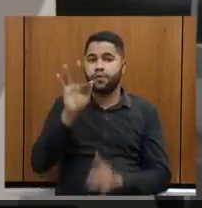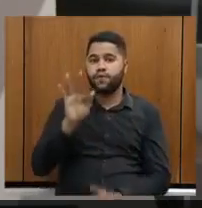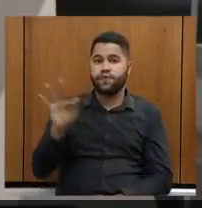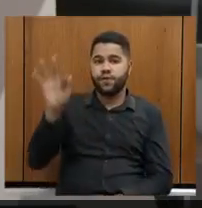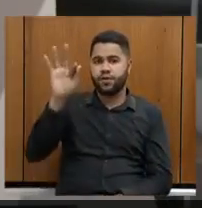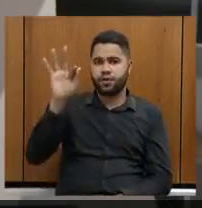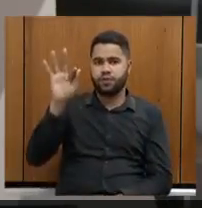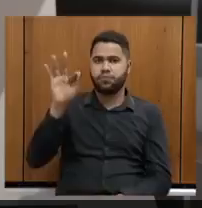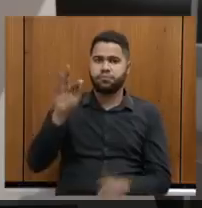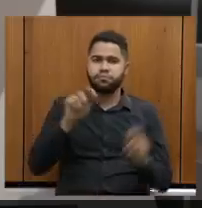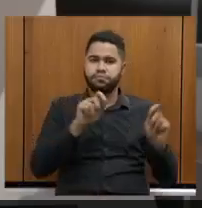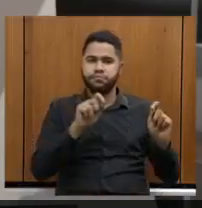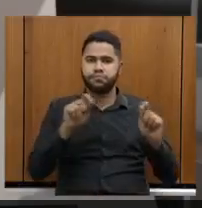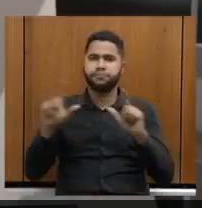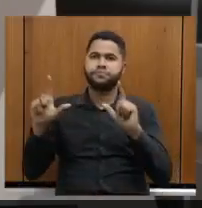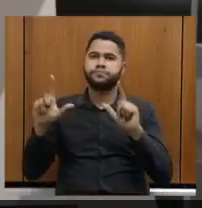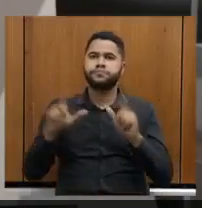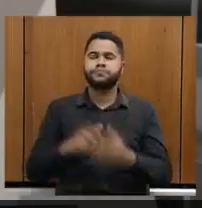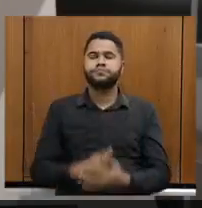Pode passar?